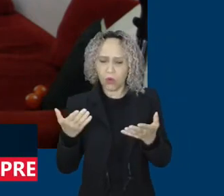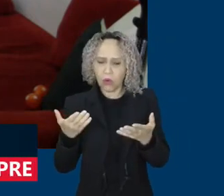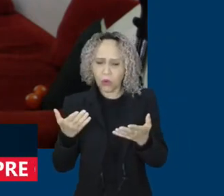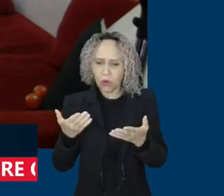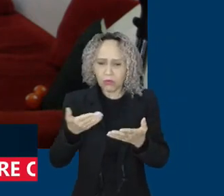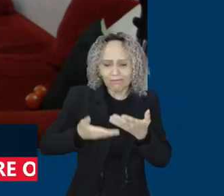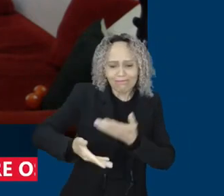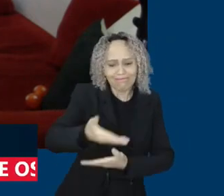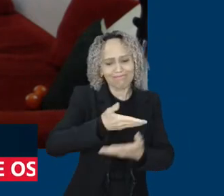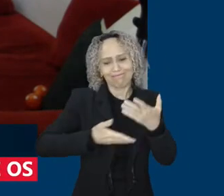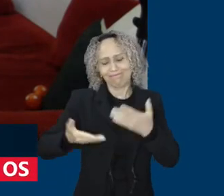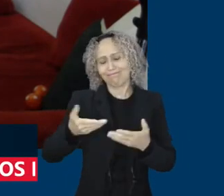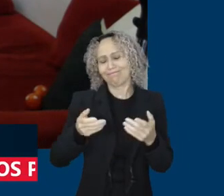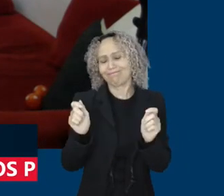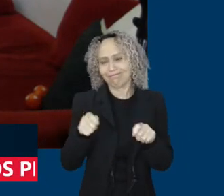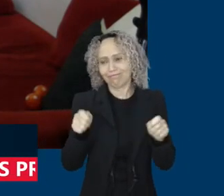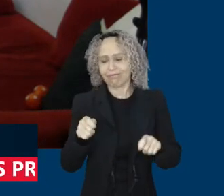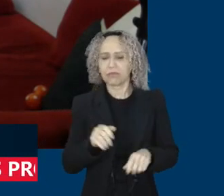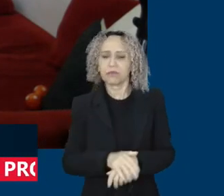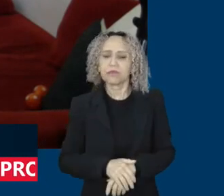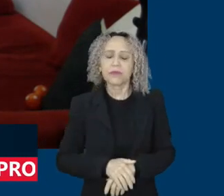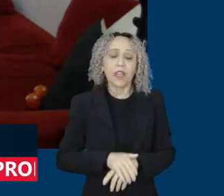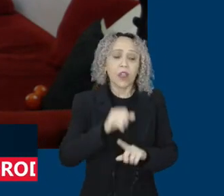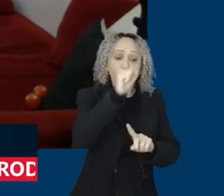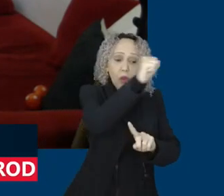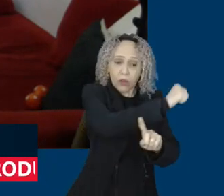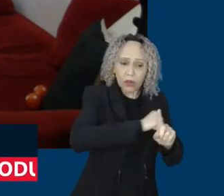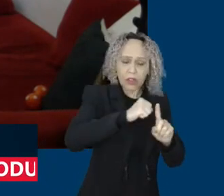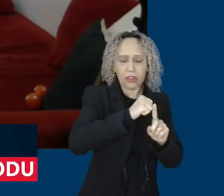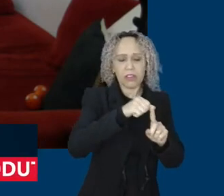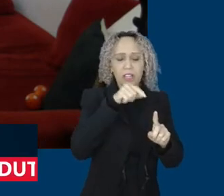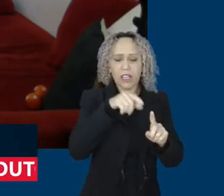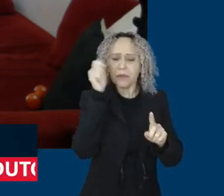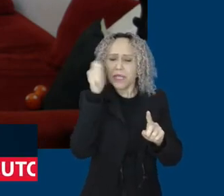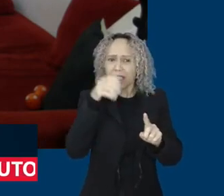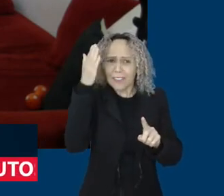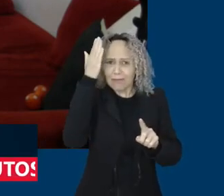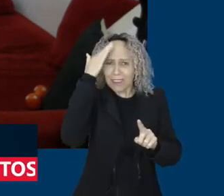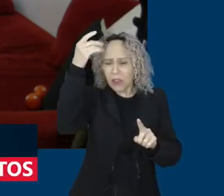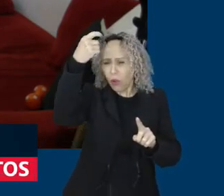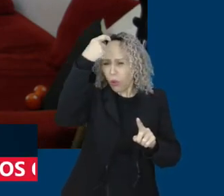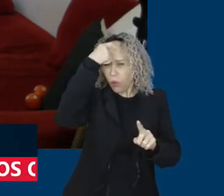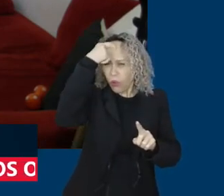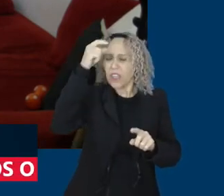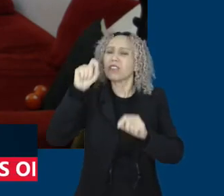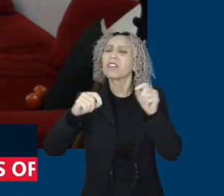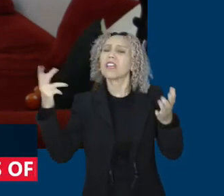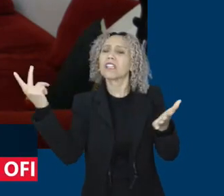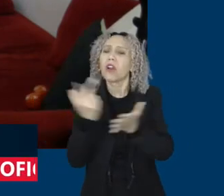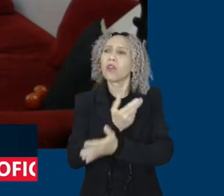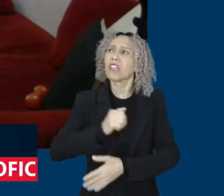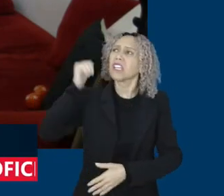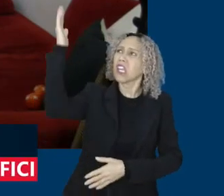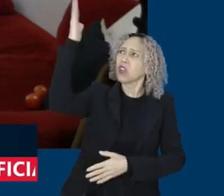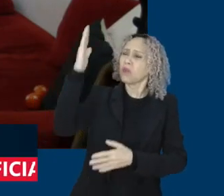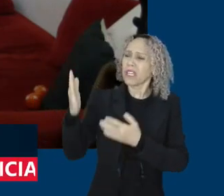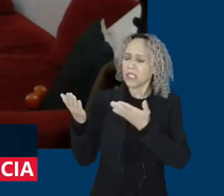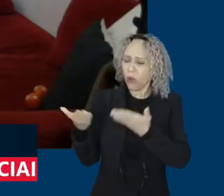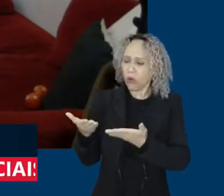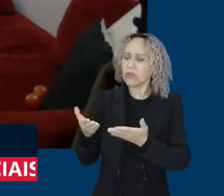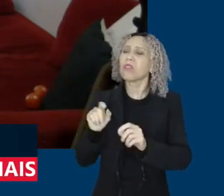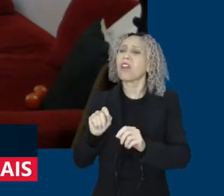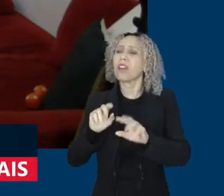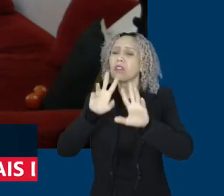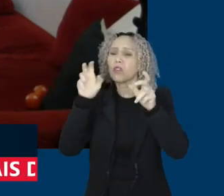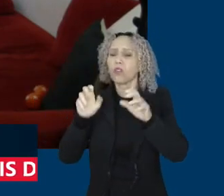sociedade tenha consciência do que é que está em jogo no país, nesse momento, nesse embate de notícias falsas sobre